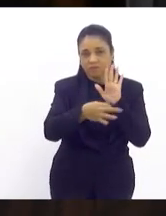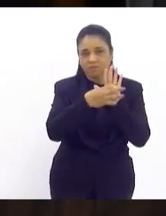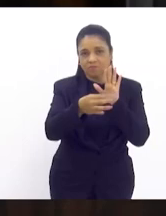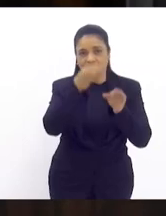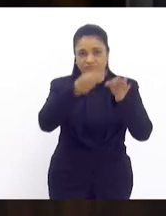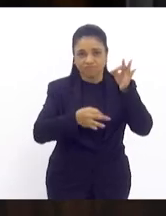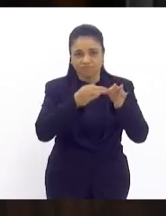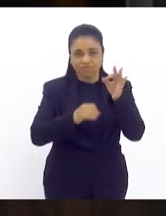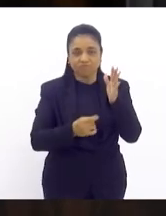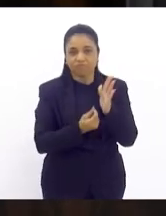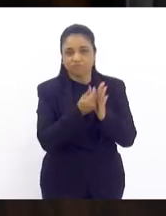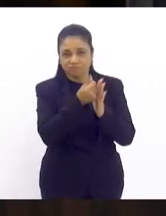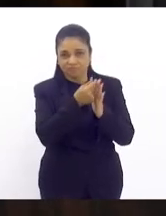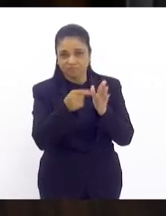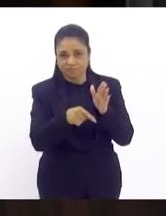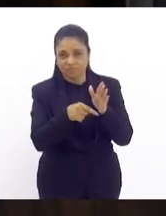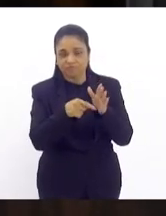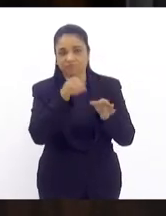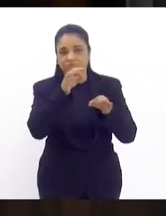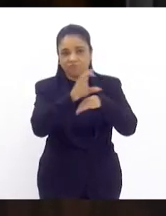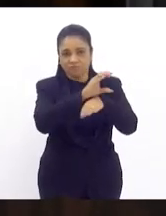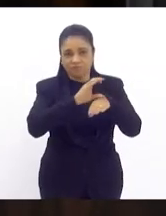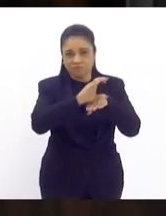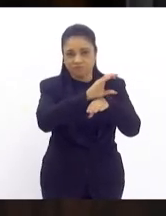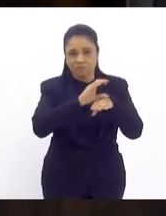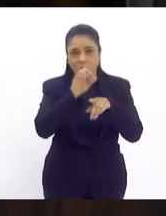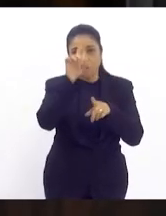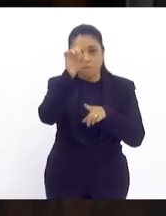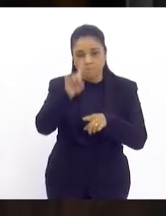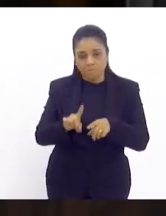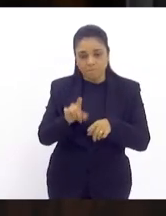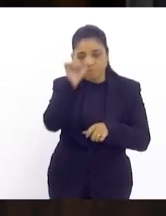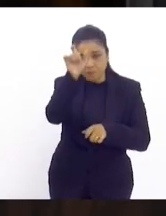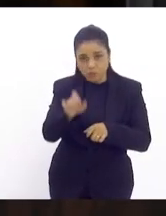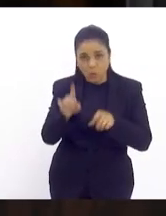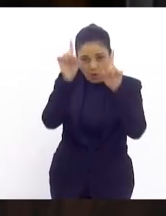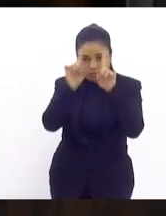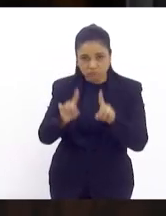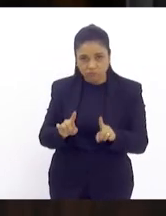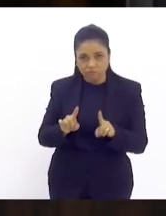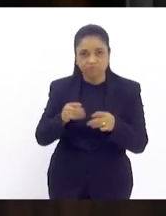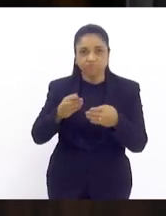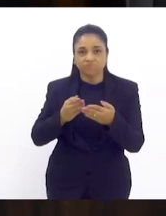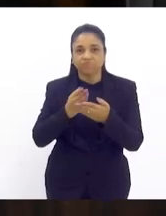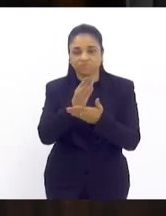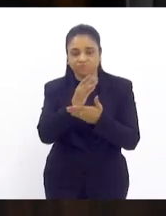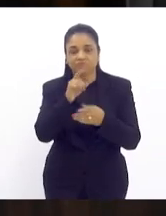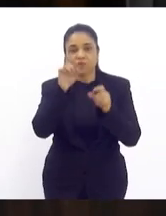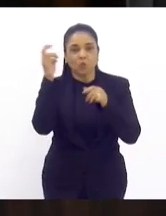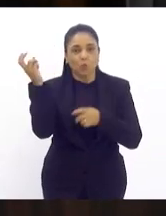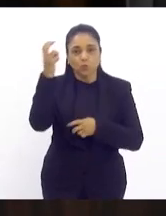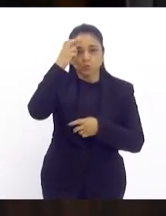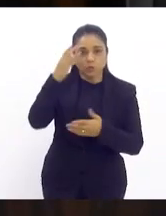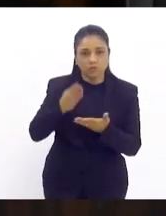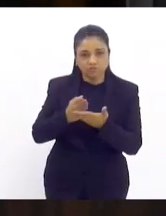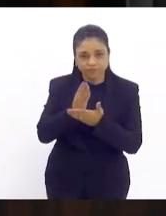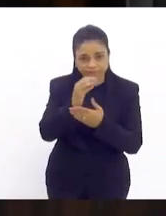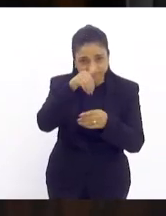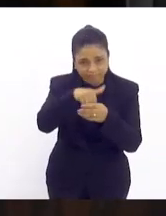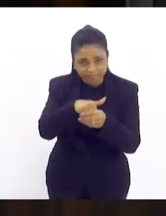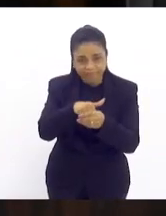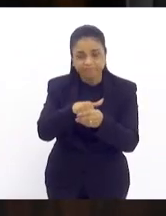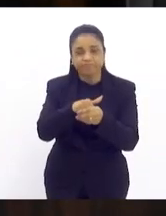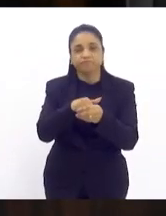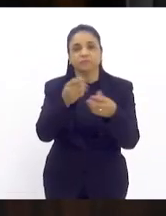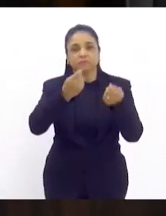pela constitucionalidade da pessoa com deficiência favorável de cultura favorável de economia indústria e